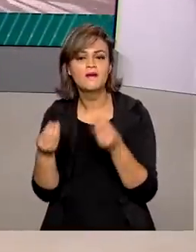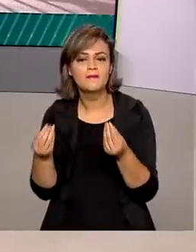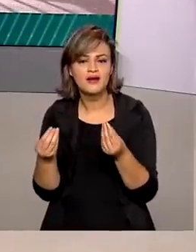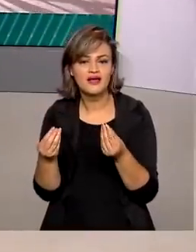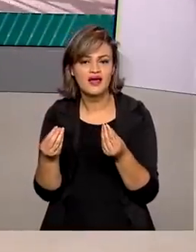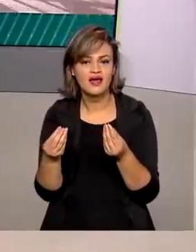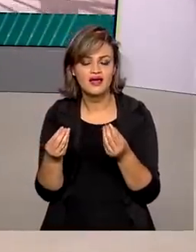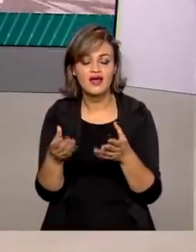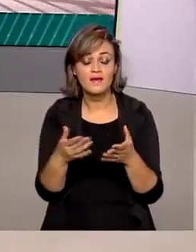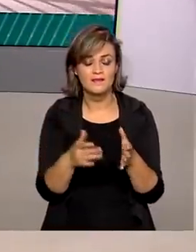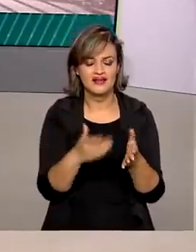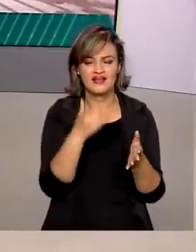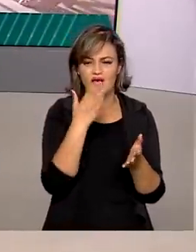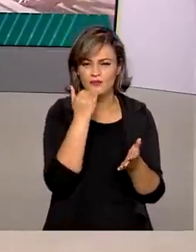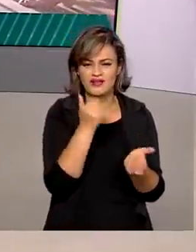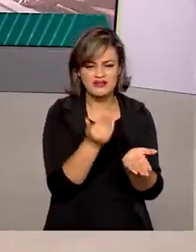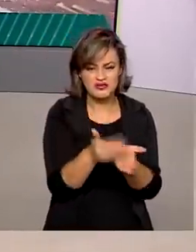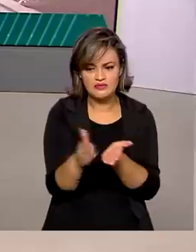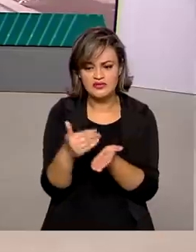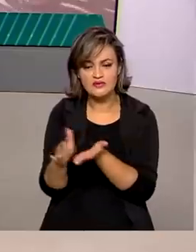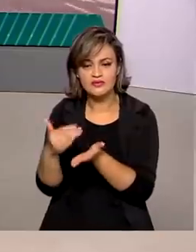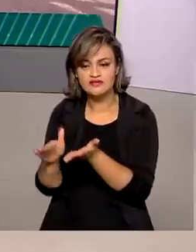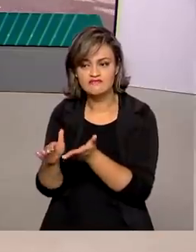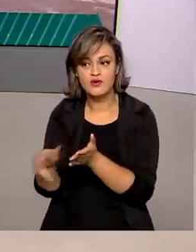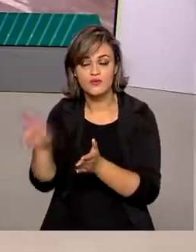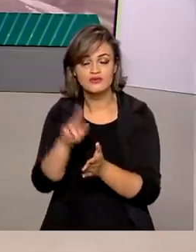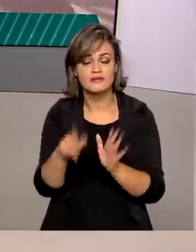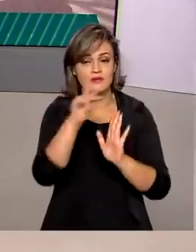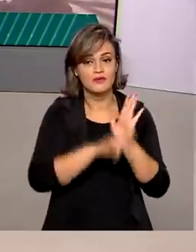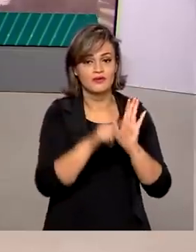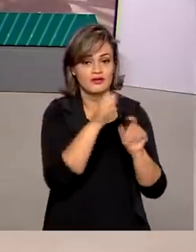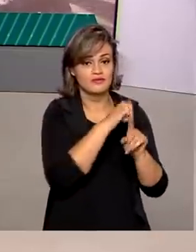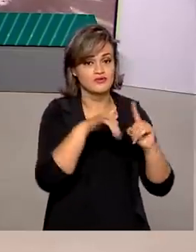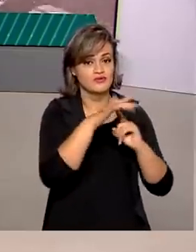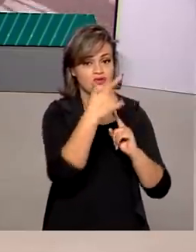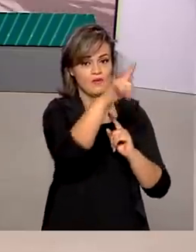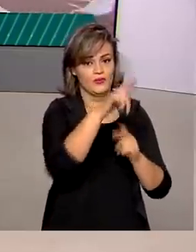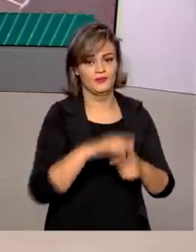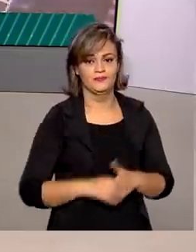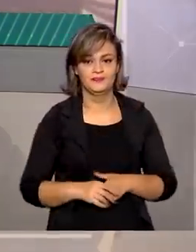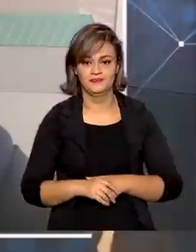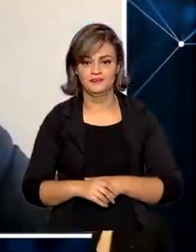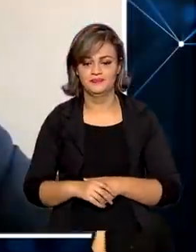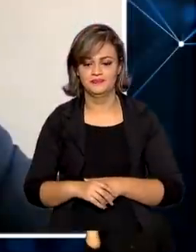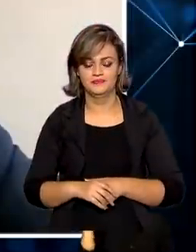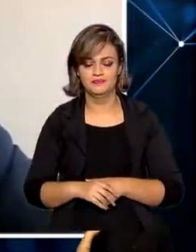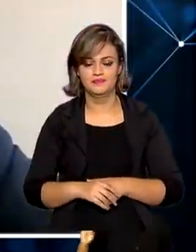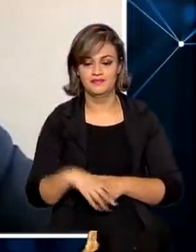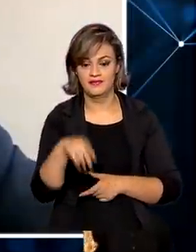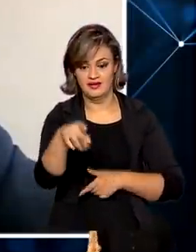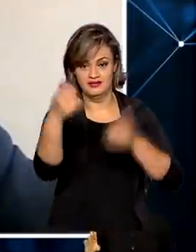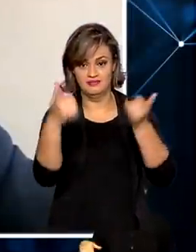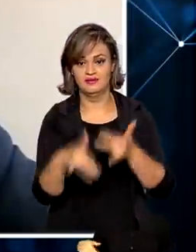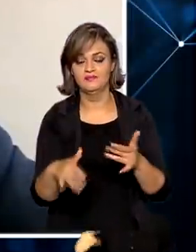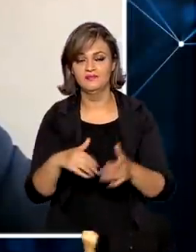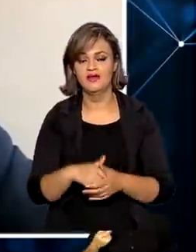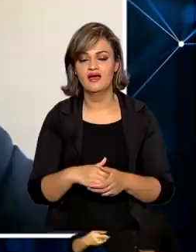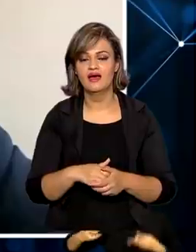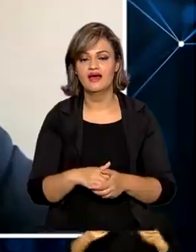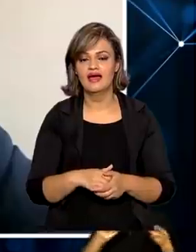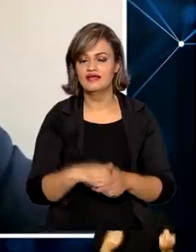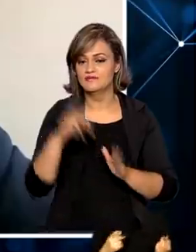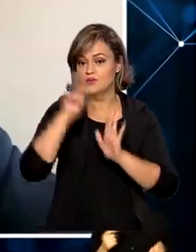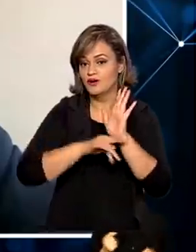excesso da produção de alimentos em um novo programa social que está em estudo pelo governo. visamos, inclusive, nesse